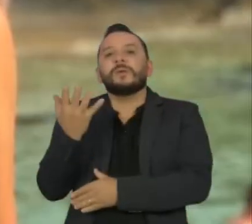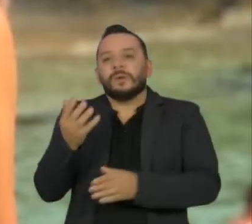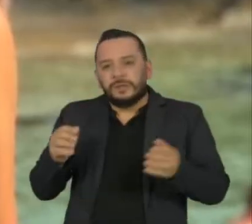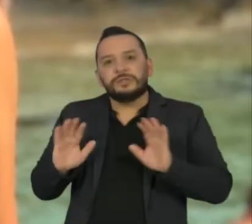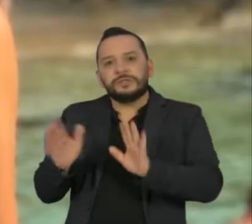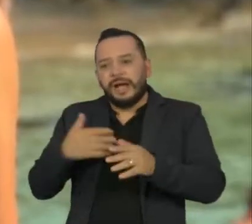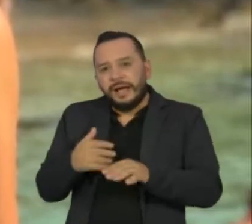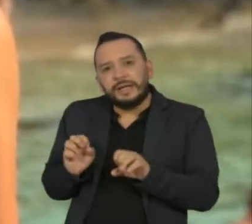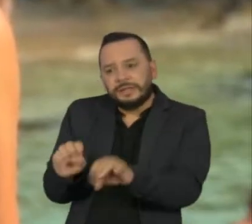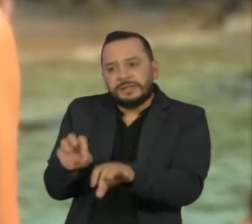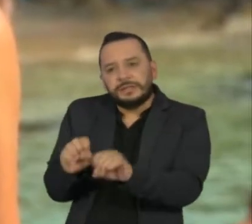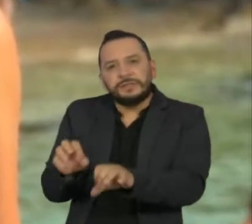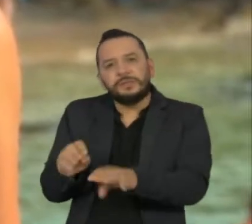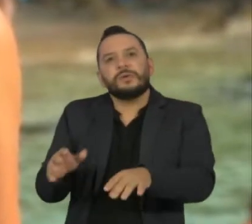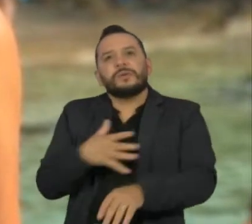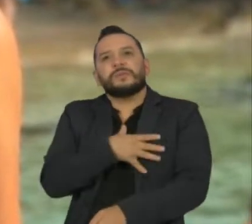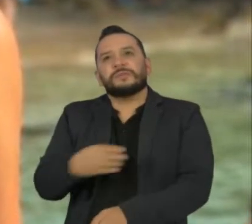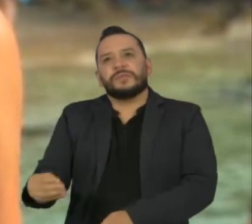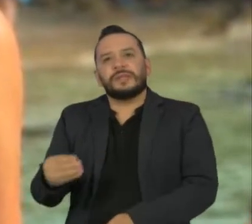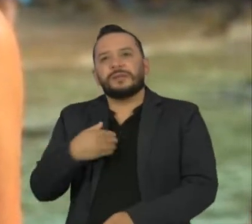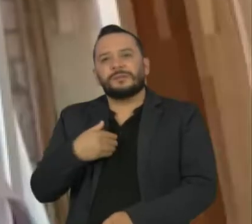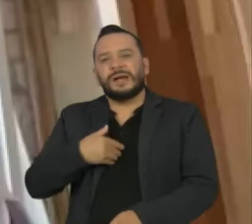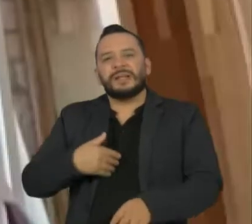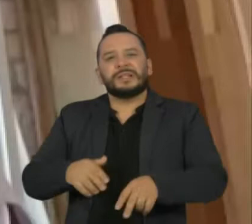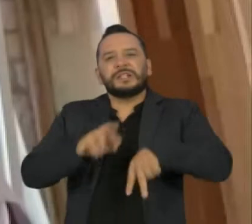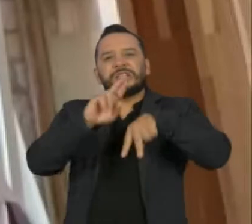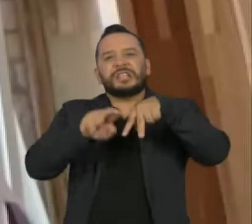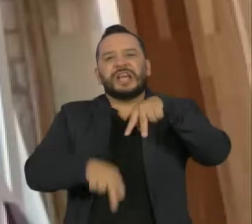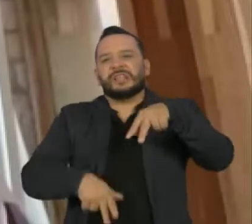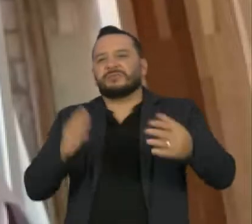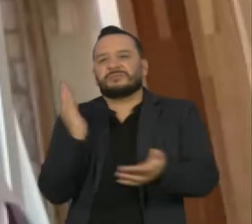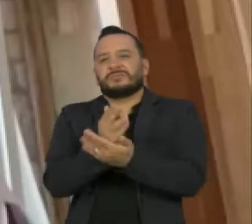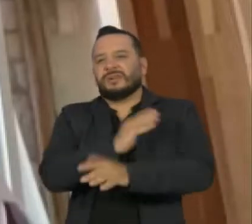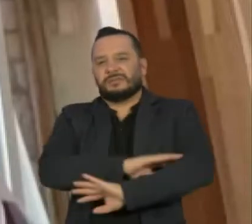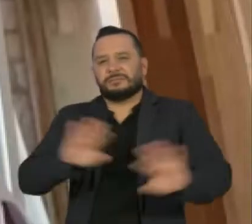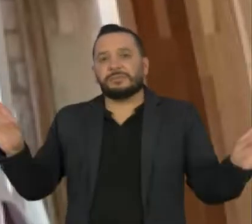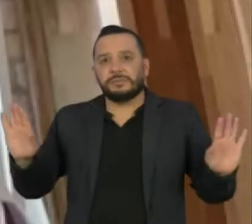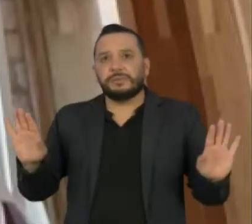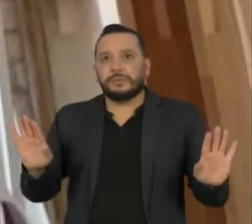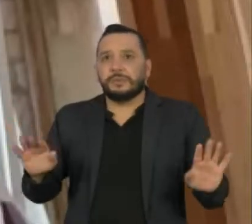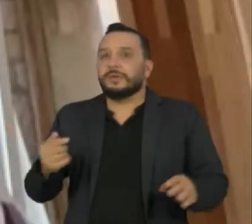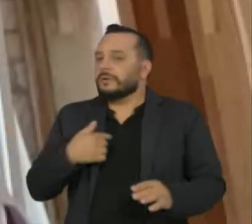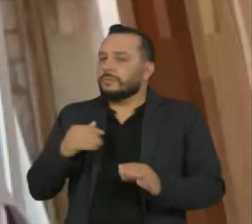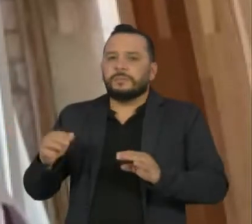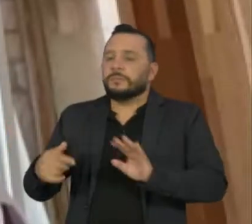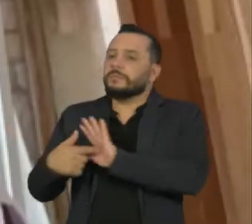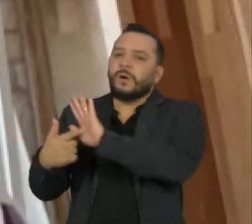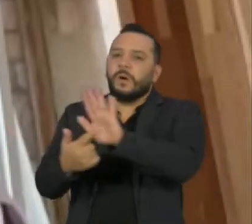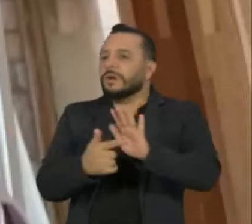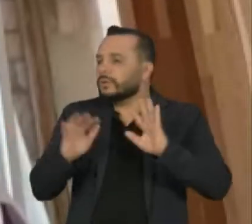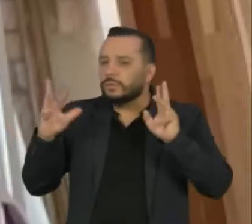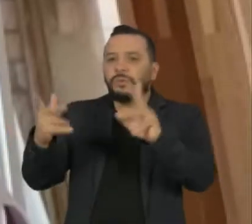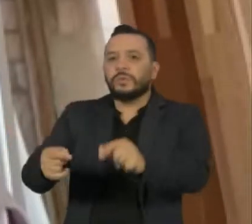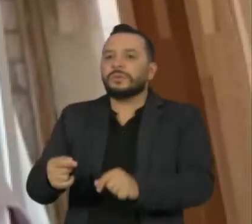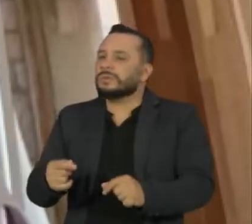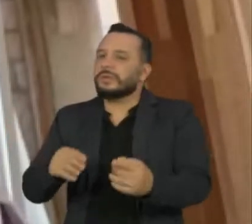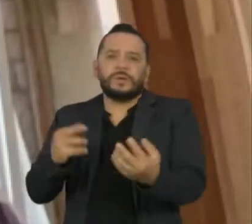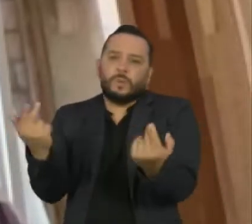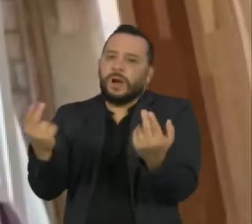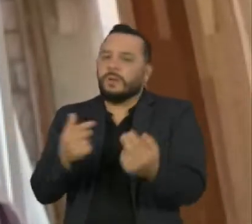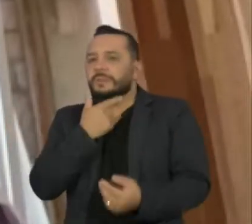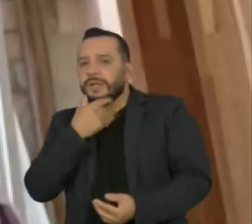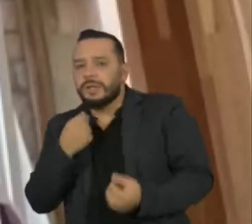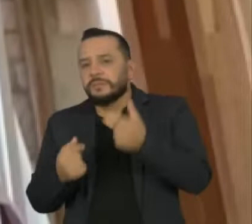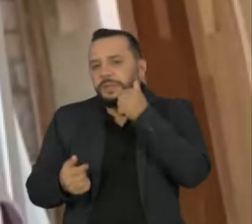essa barreira de gênero. A gente sempre demonstra para eles que todas as coisas podem ser feitas por meninos e meninas,